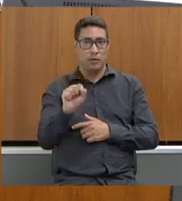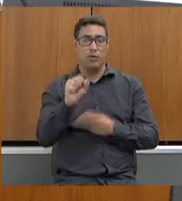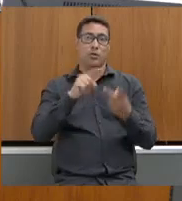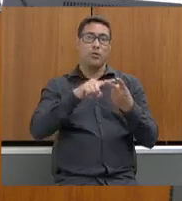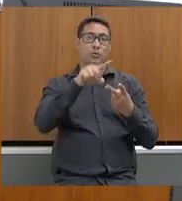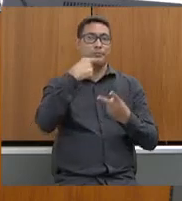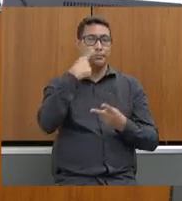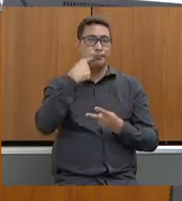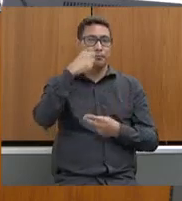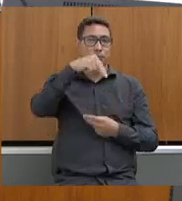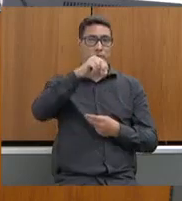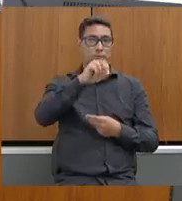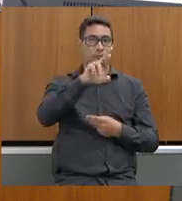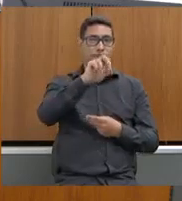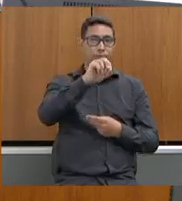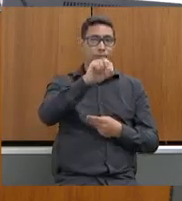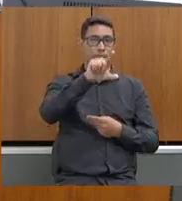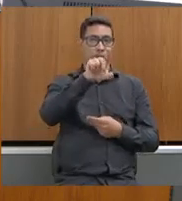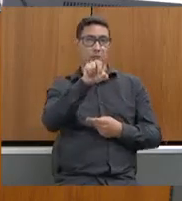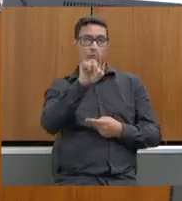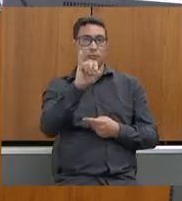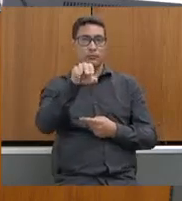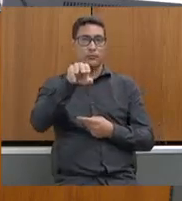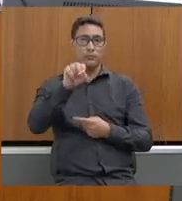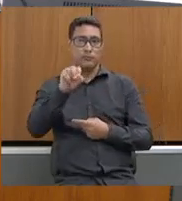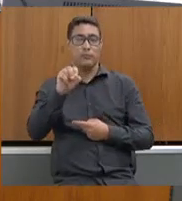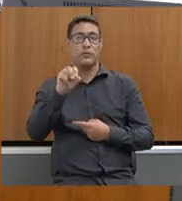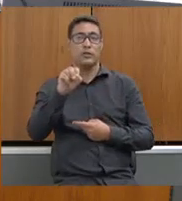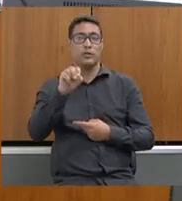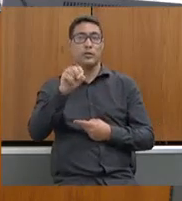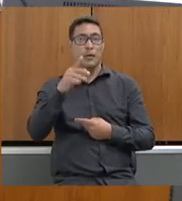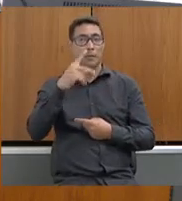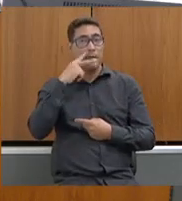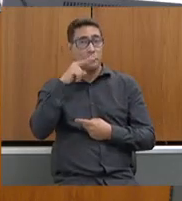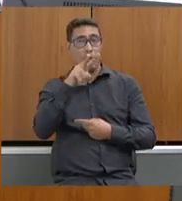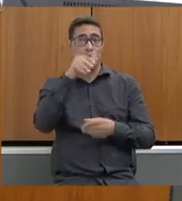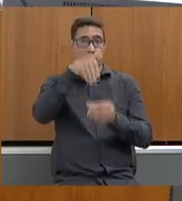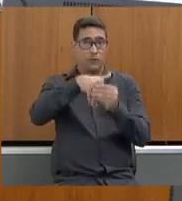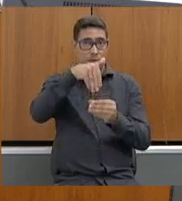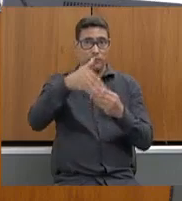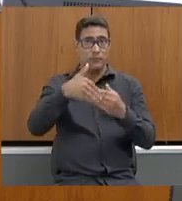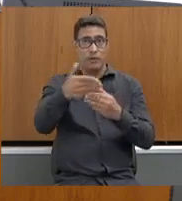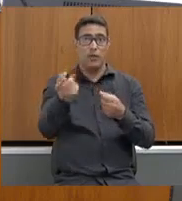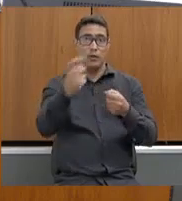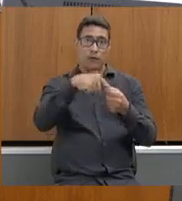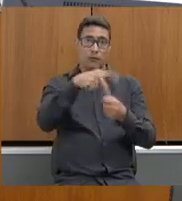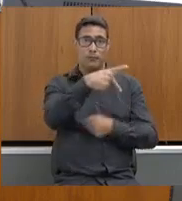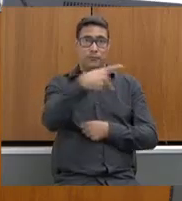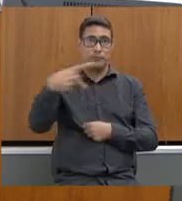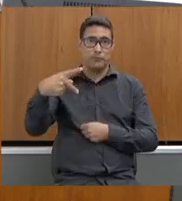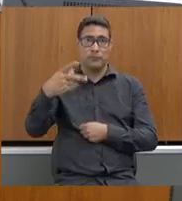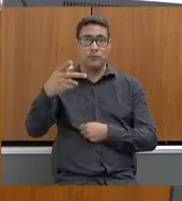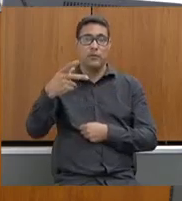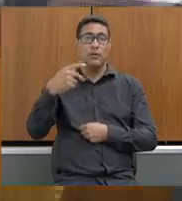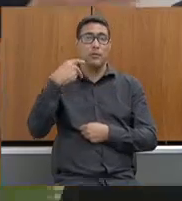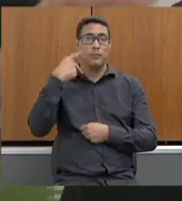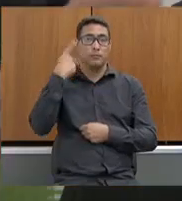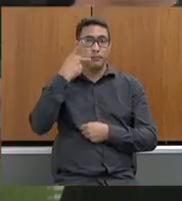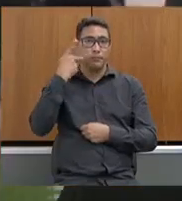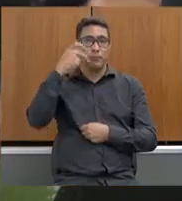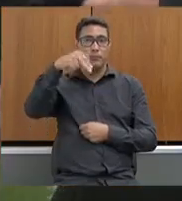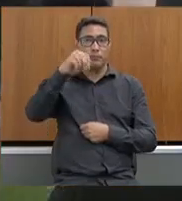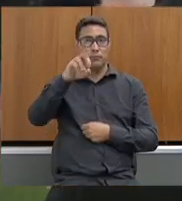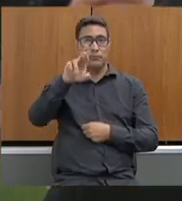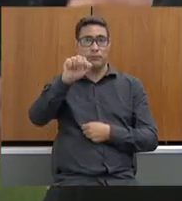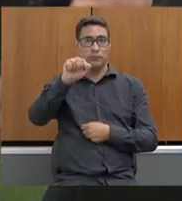para posterior apreciação e votação. Devolvo a palavra ao presidente deputado Noraldino. Os requerimentos